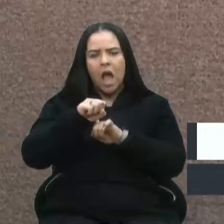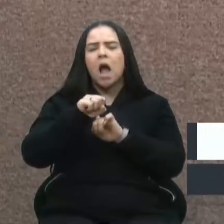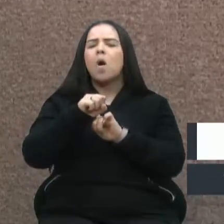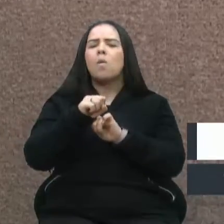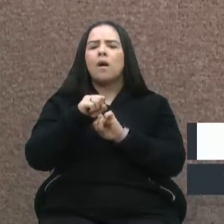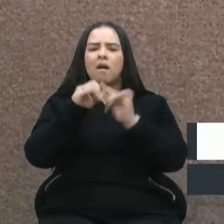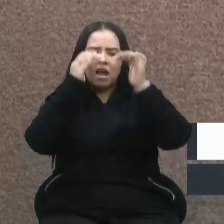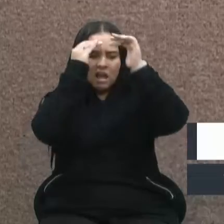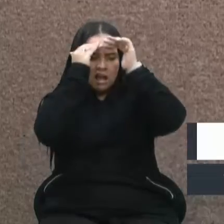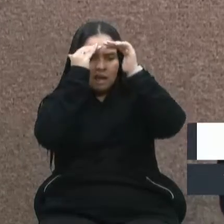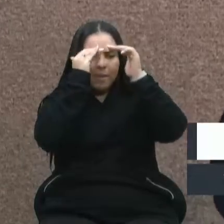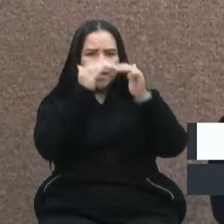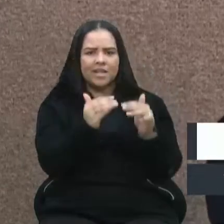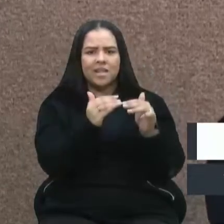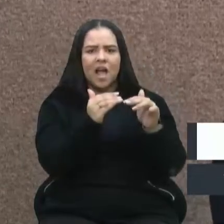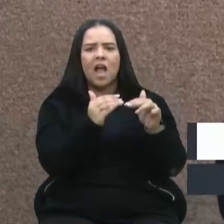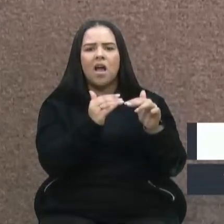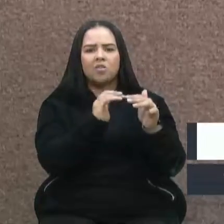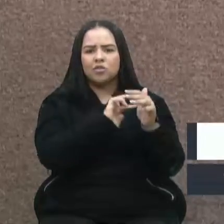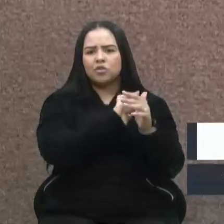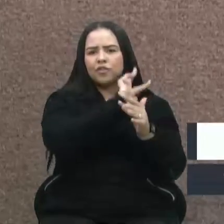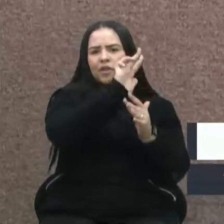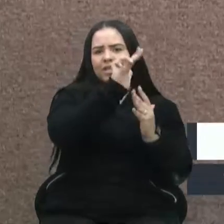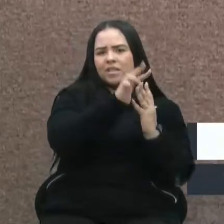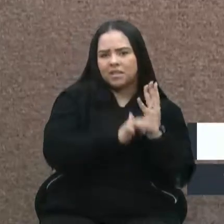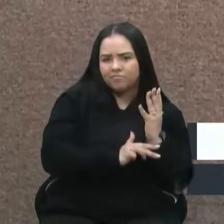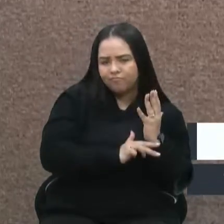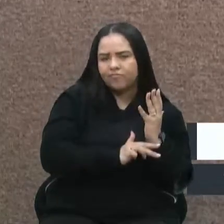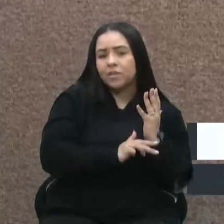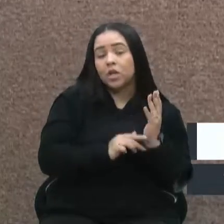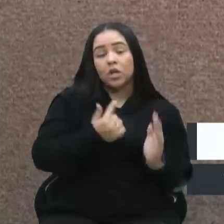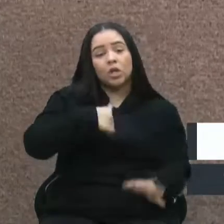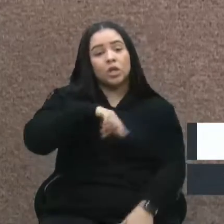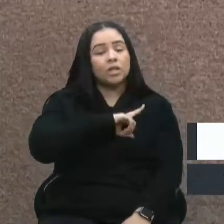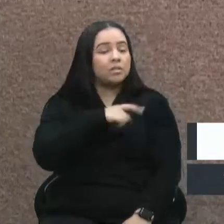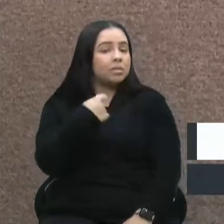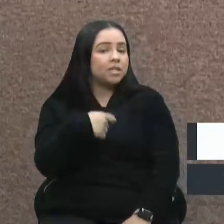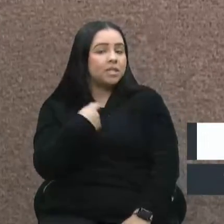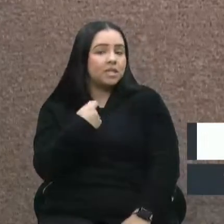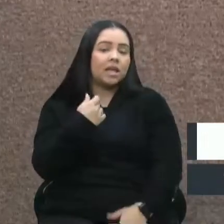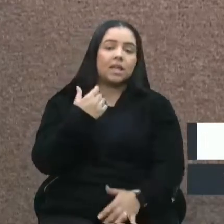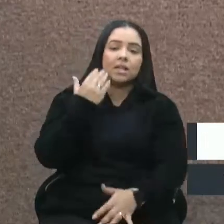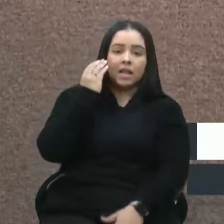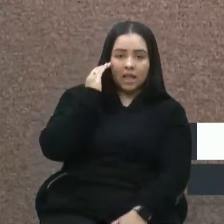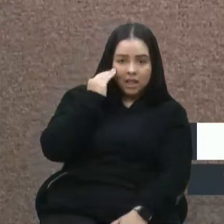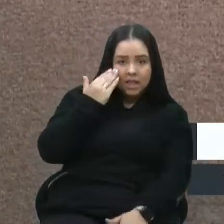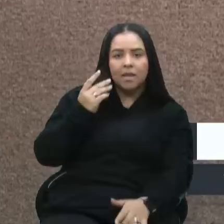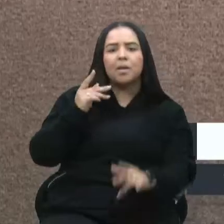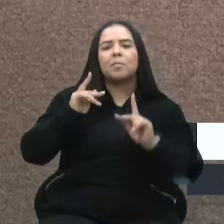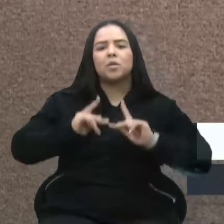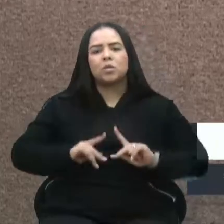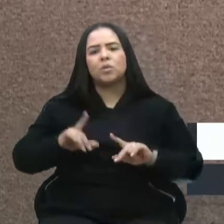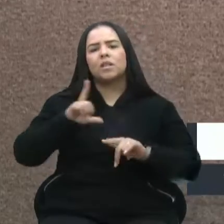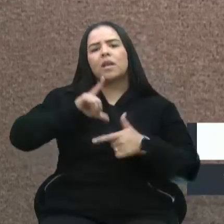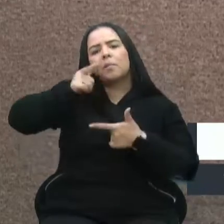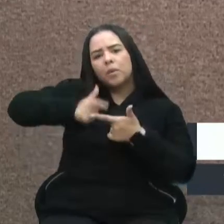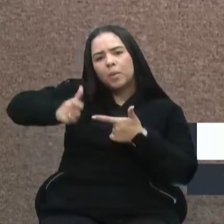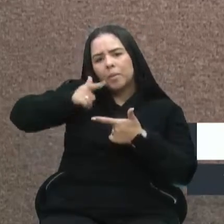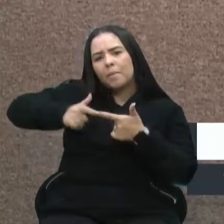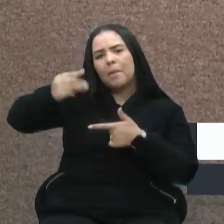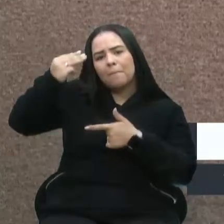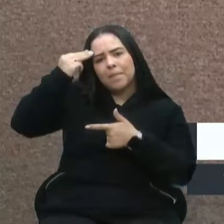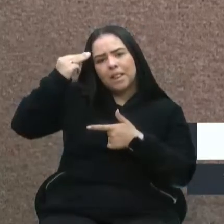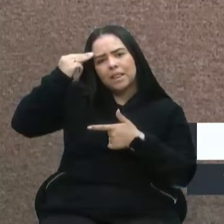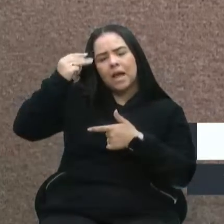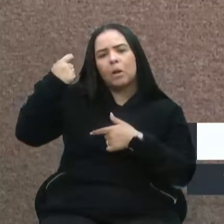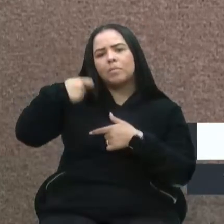os diferentes. Temos que entender que tem pessoas que têm problemas mentais, que devem ser tratados e